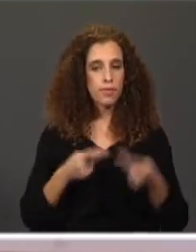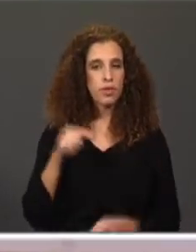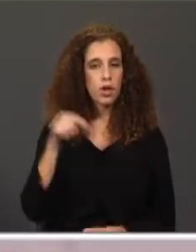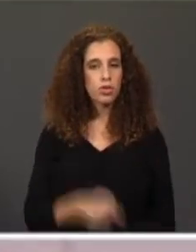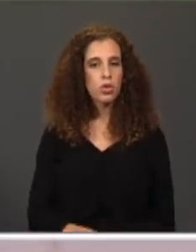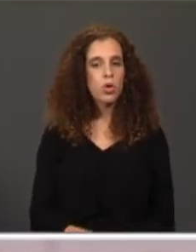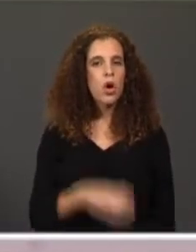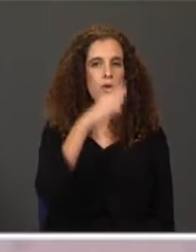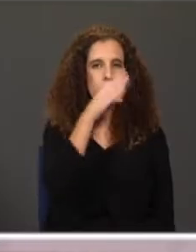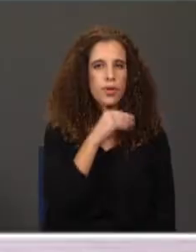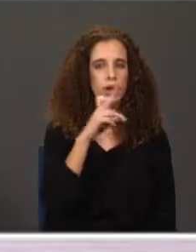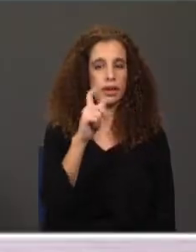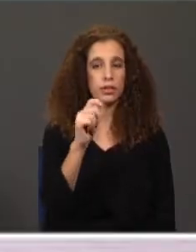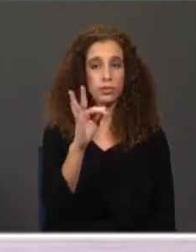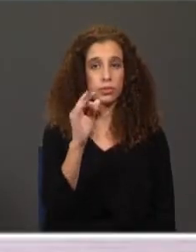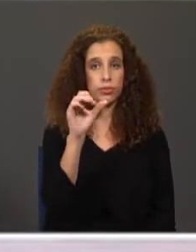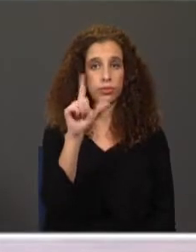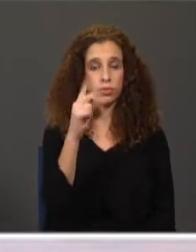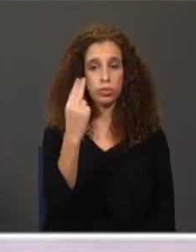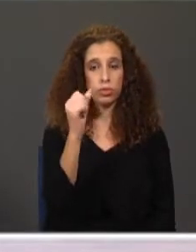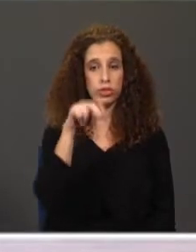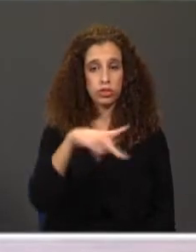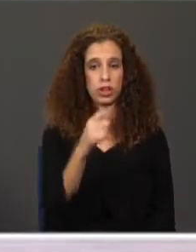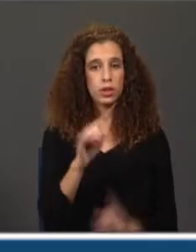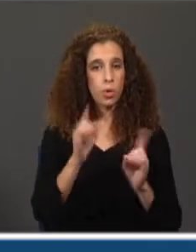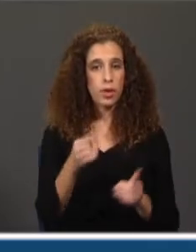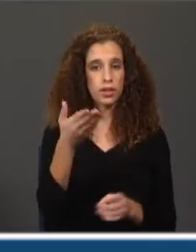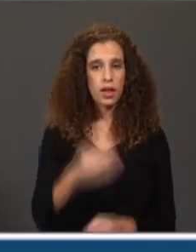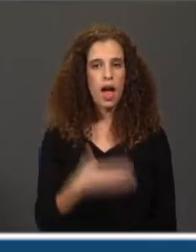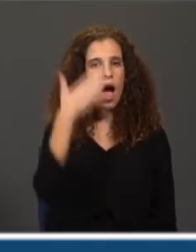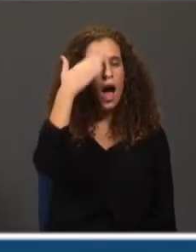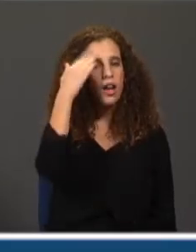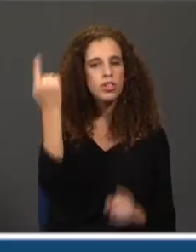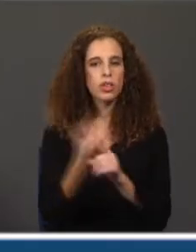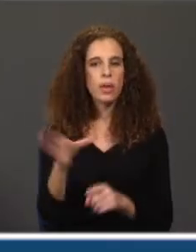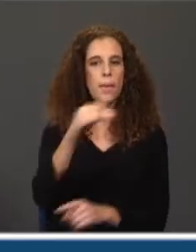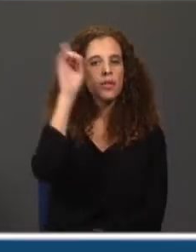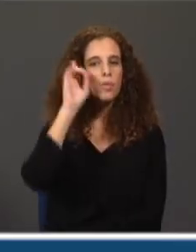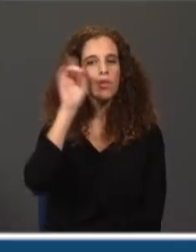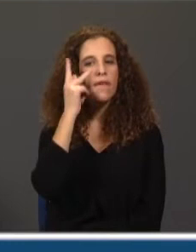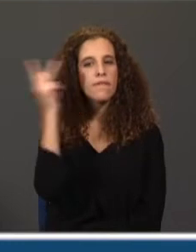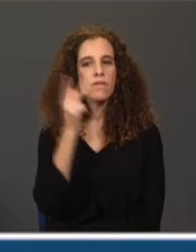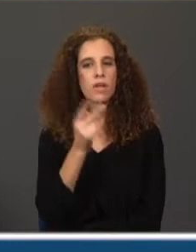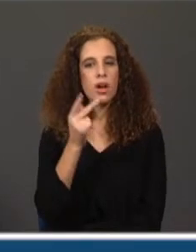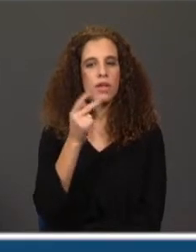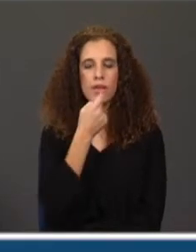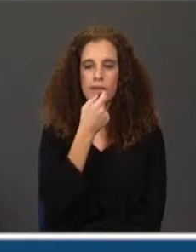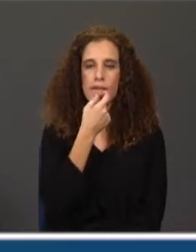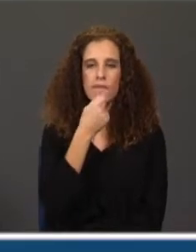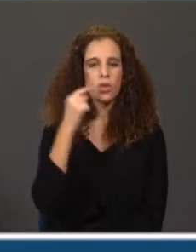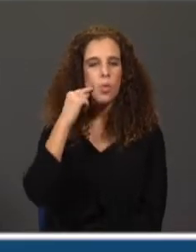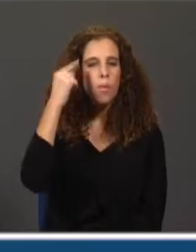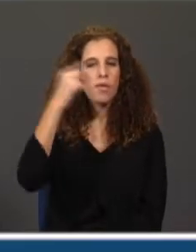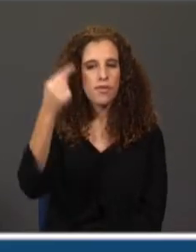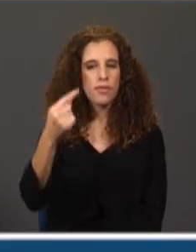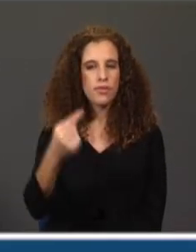refugente, que começa desta forma, acho que a coisa mais importante que me aconteceu na vida foi uma viagem de cerca de um ano, de